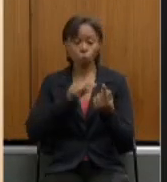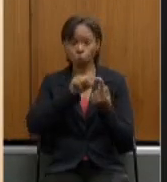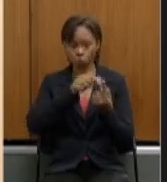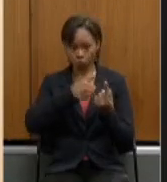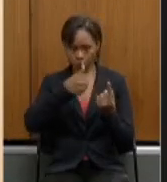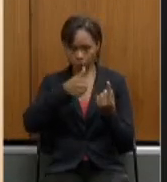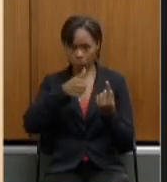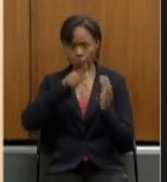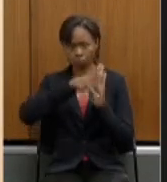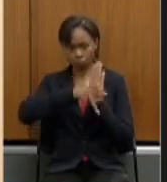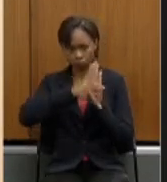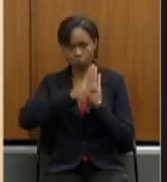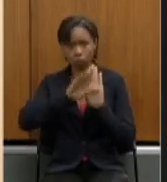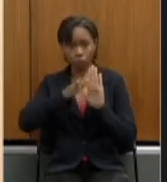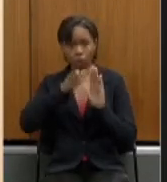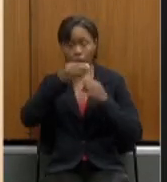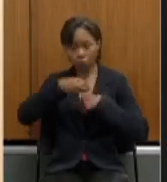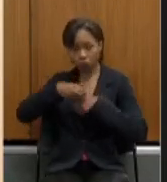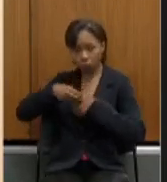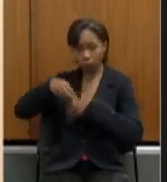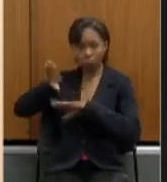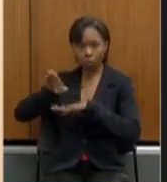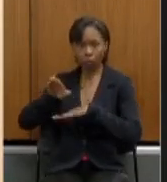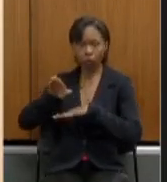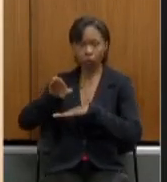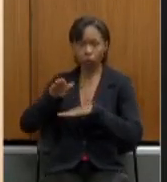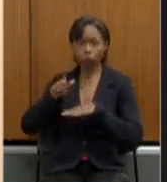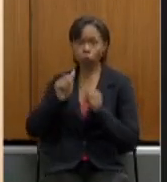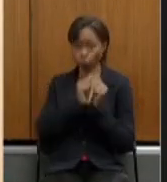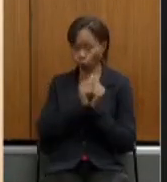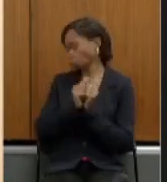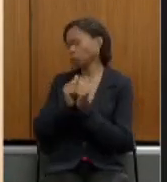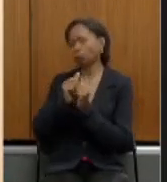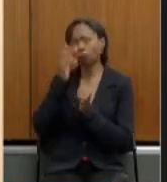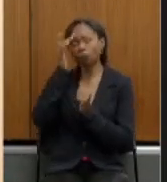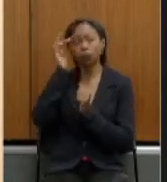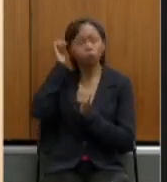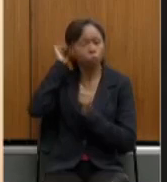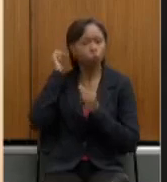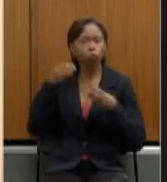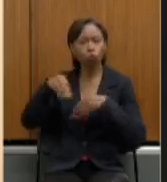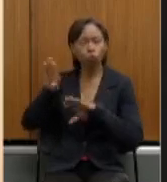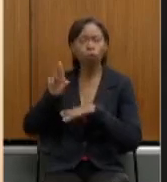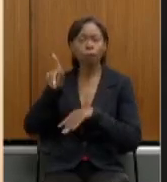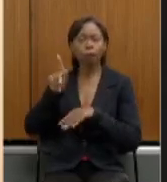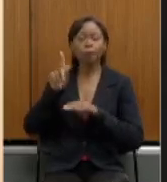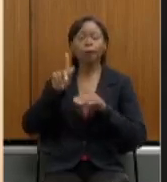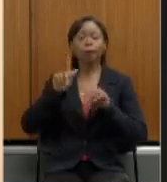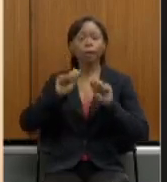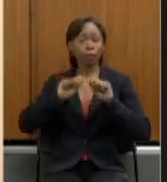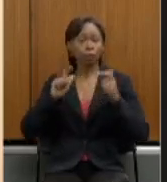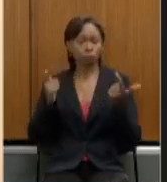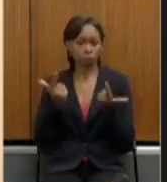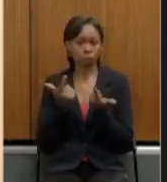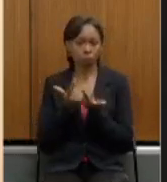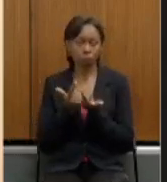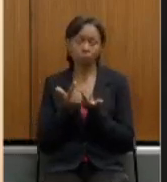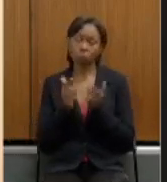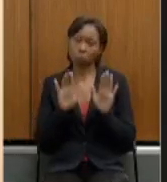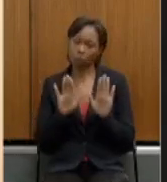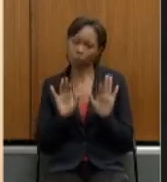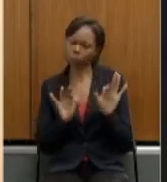concomitantemente à Assembleia Legislativa embora a forma e a estratégia